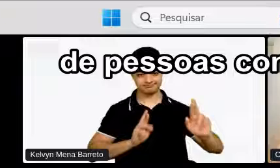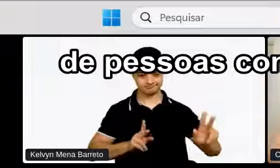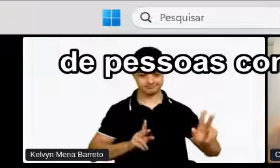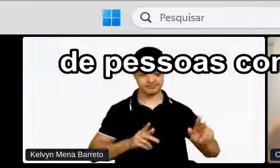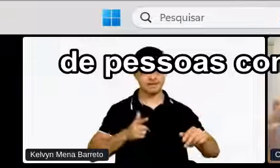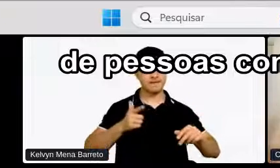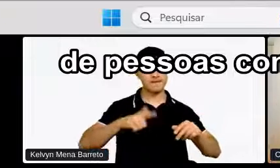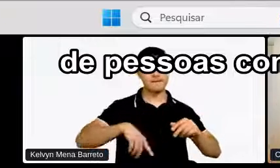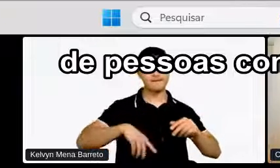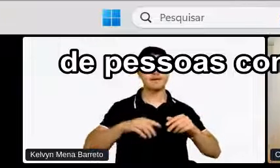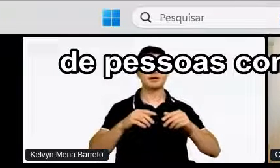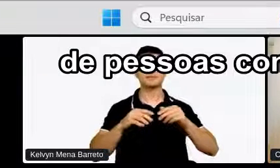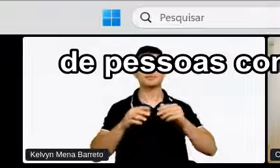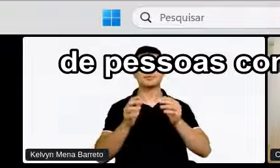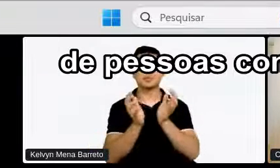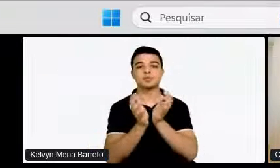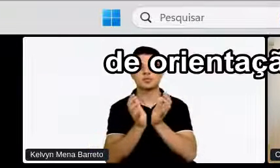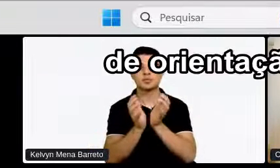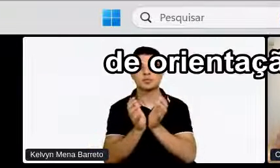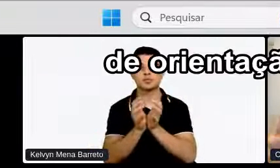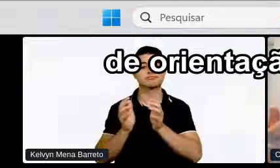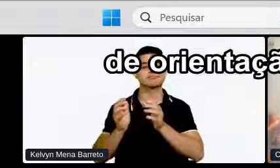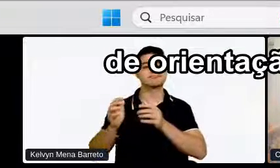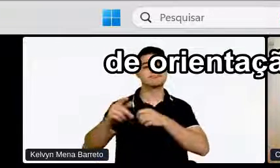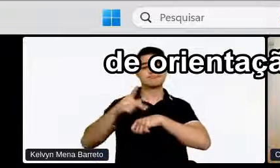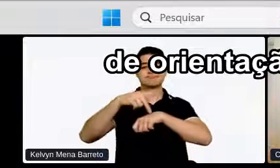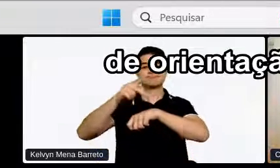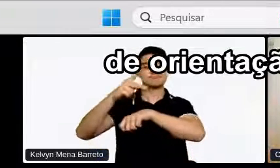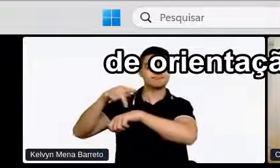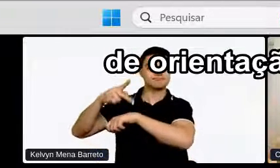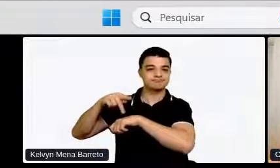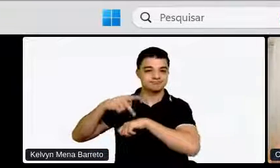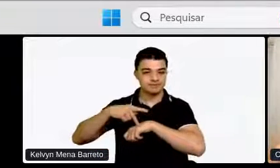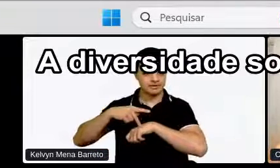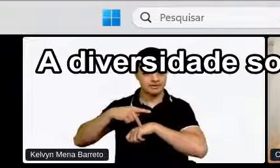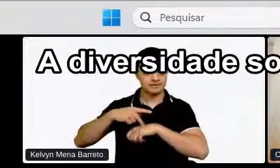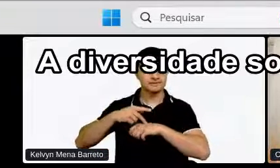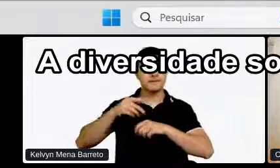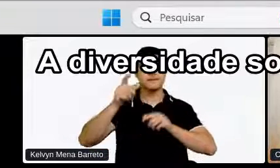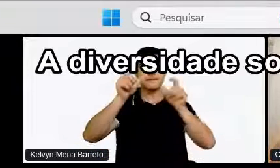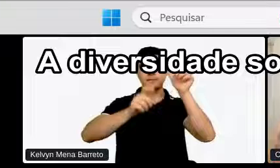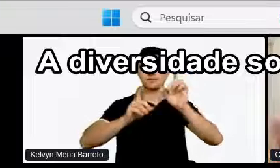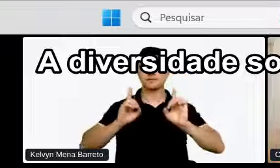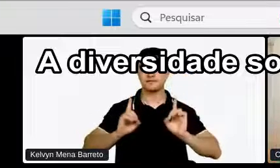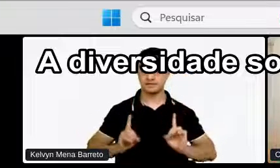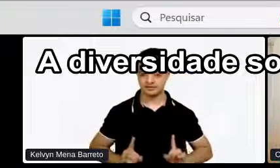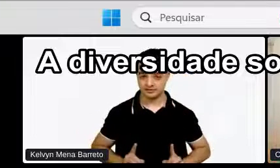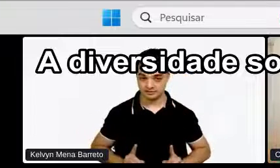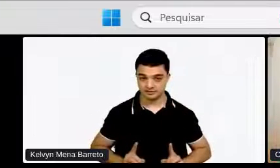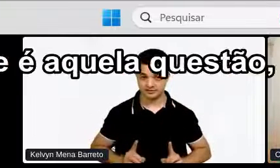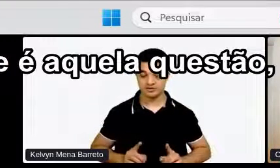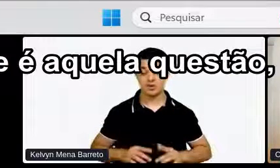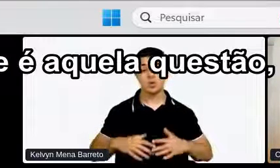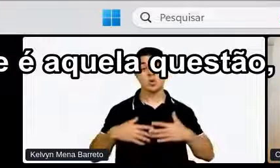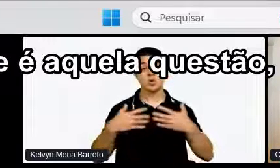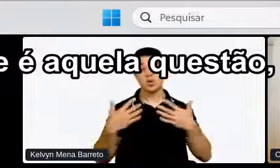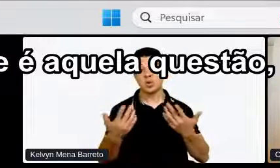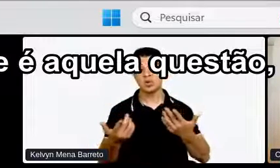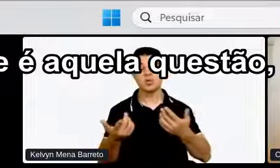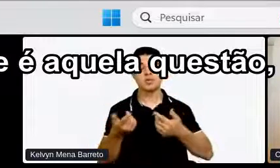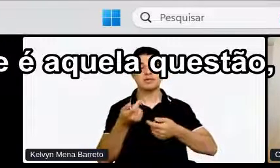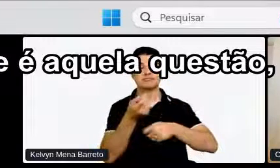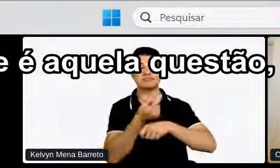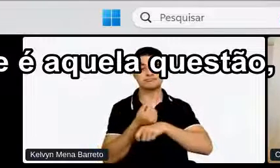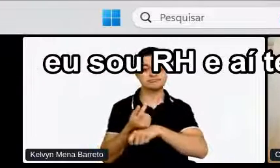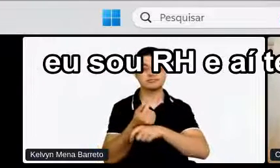De pessoas com deficiência De orientação política A diversidade socioeconômica Que é aquela questão,